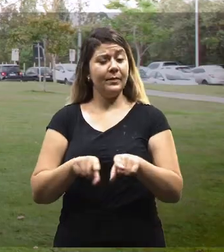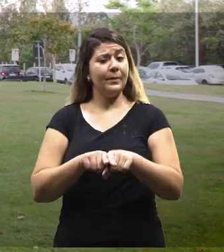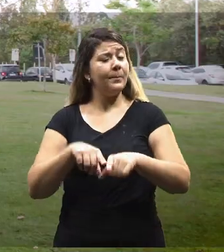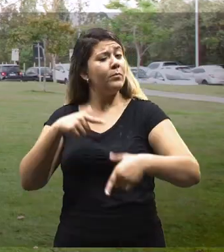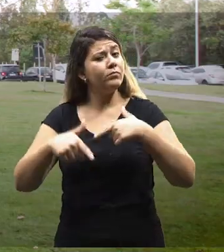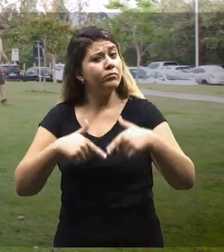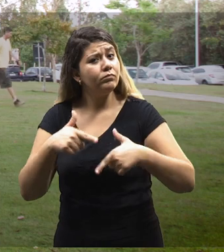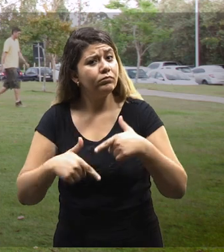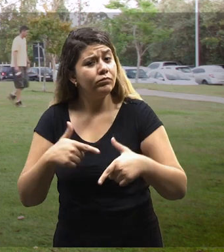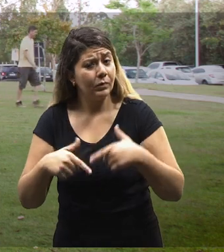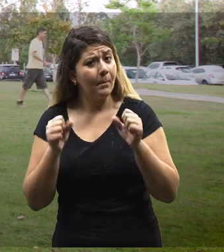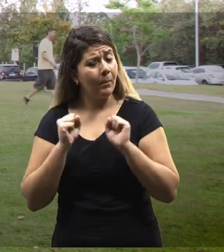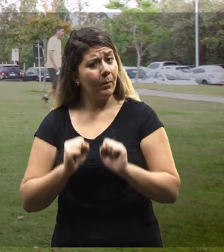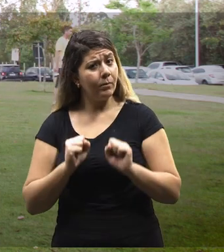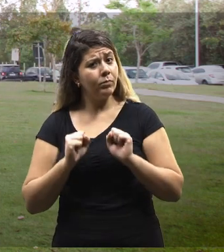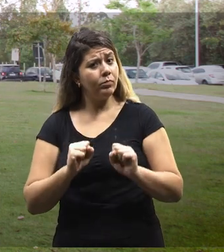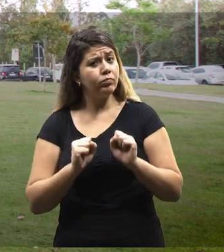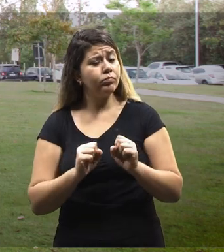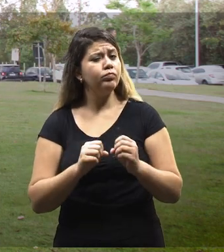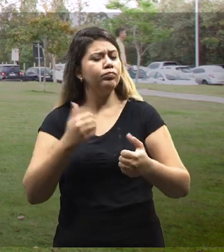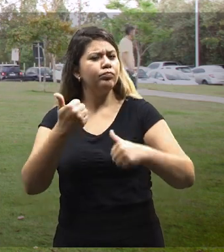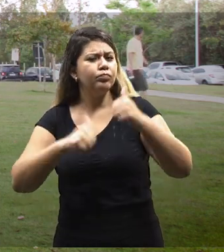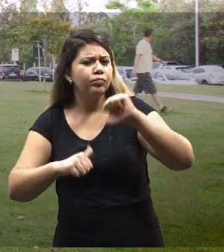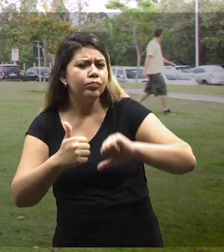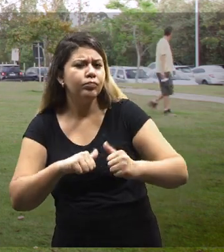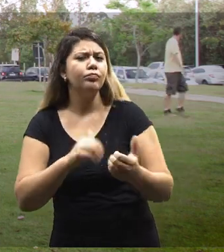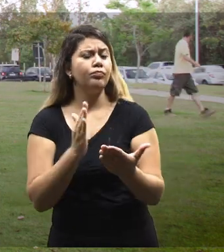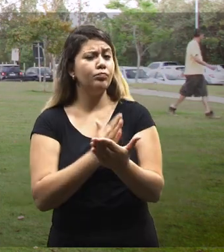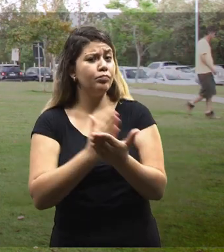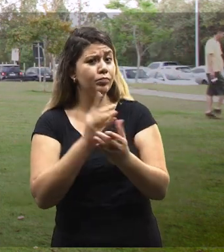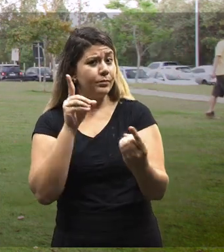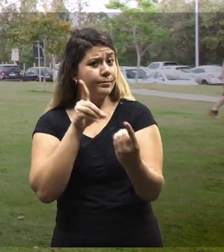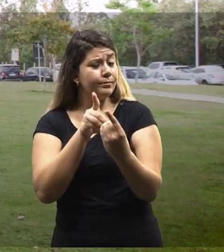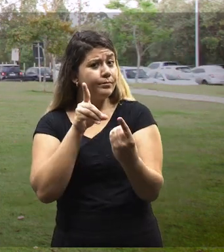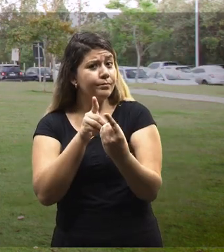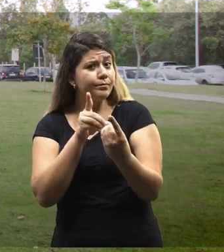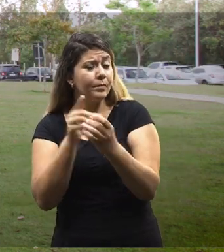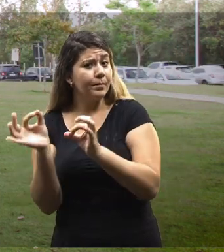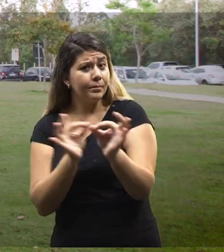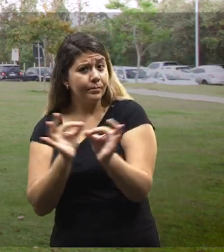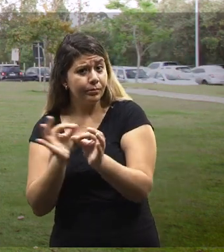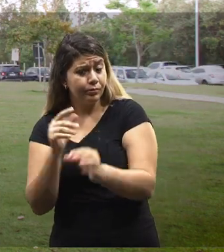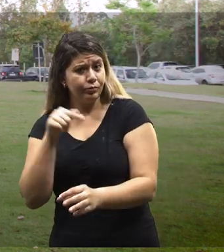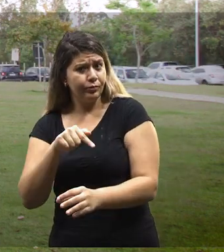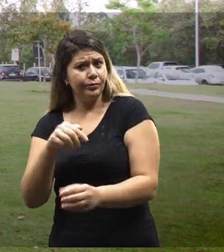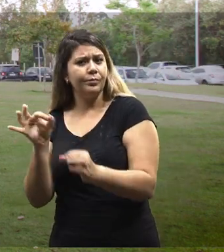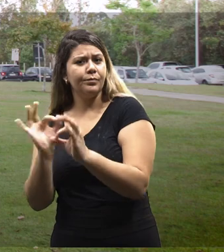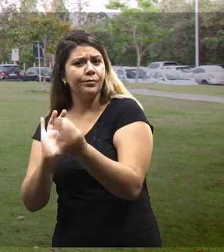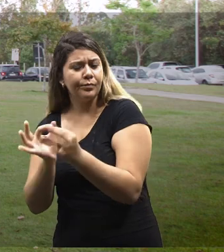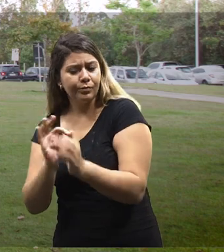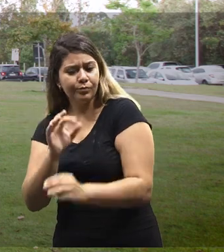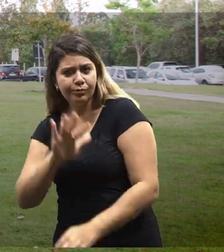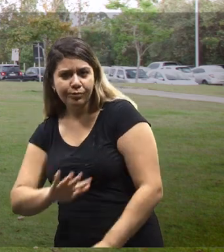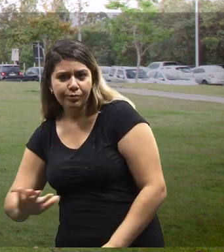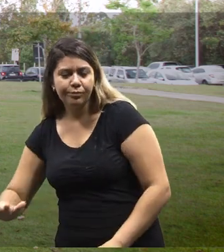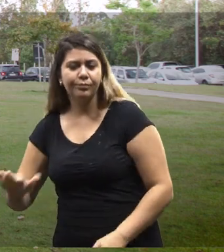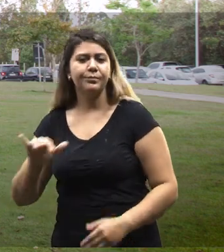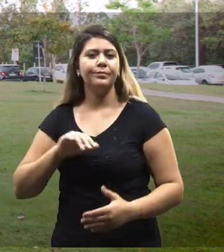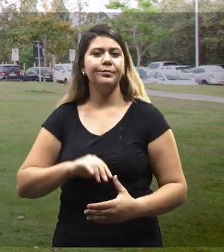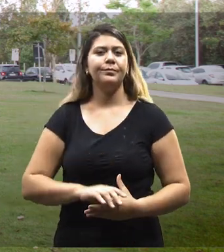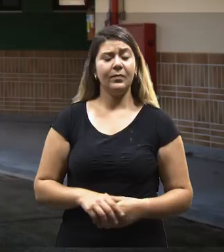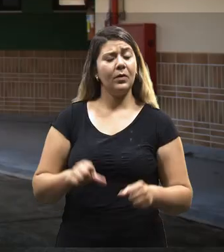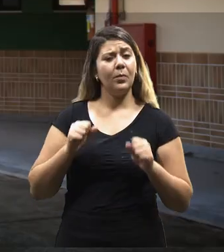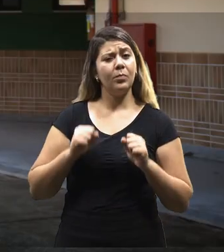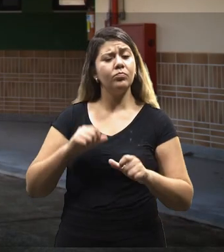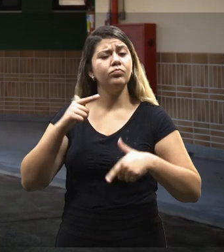A gente também pode trabalhar com avaliação de livros didáticos para a preparação disso, também com oficinas em educações infantis.